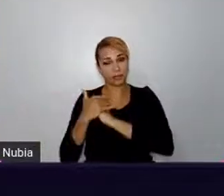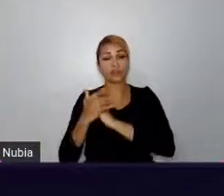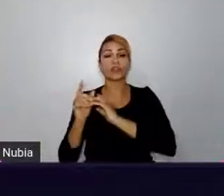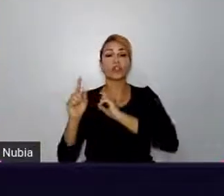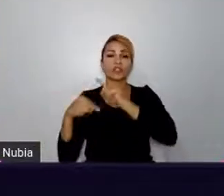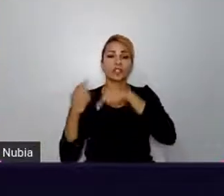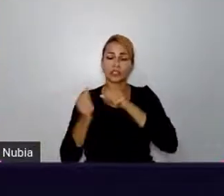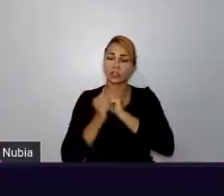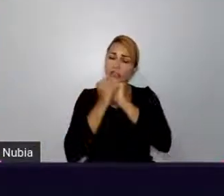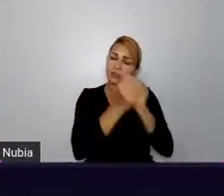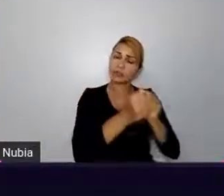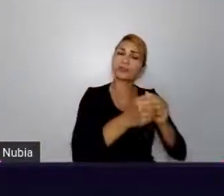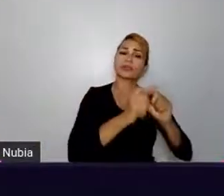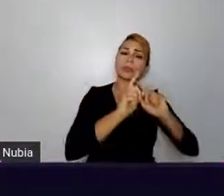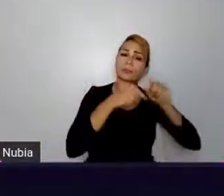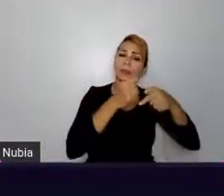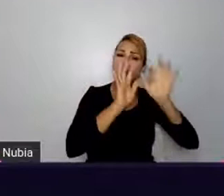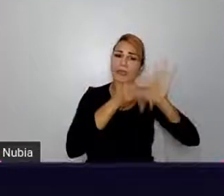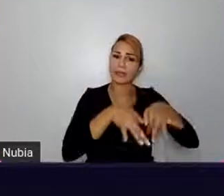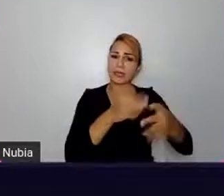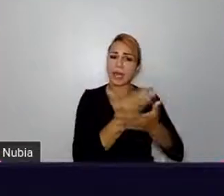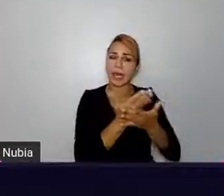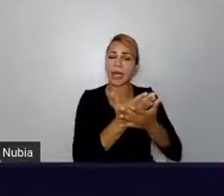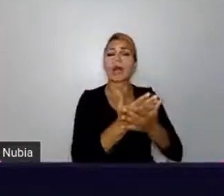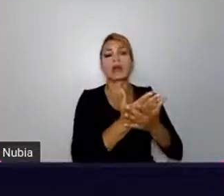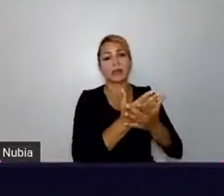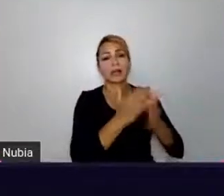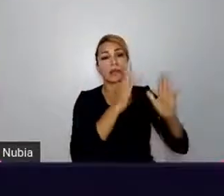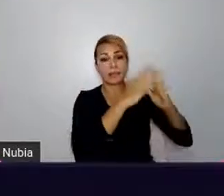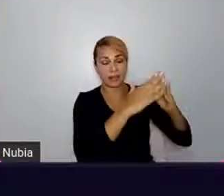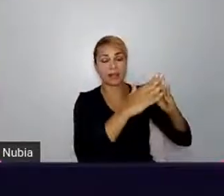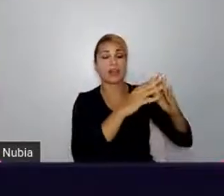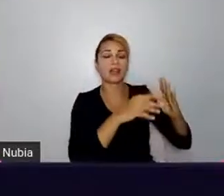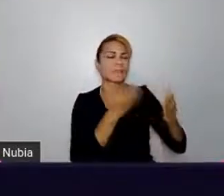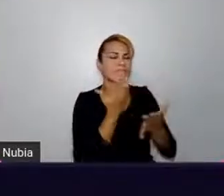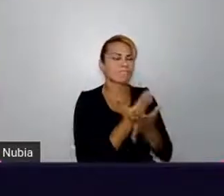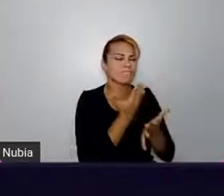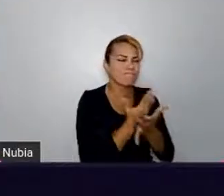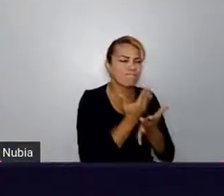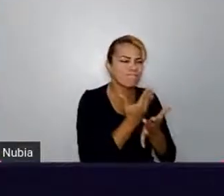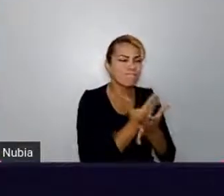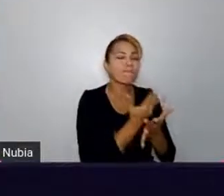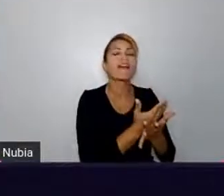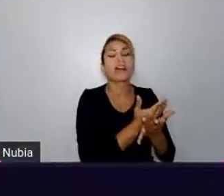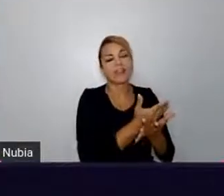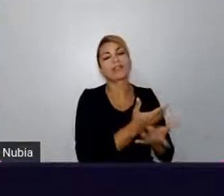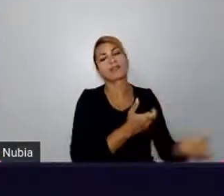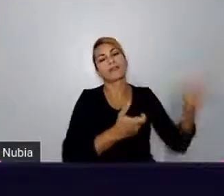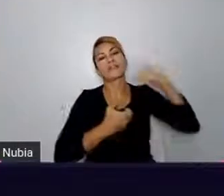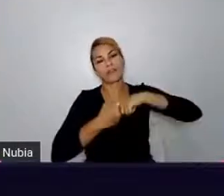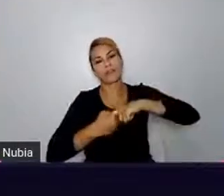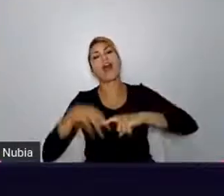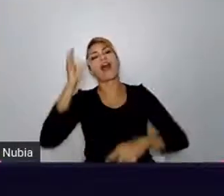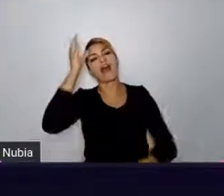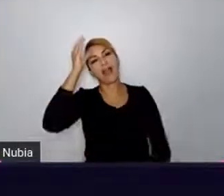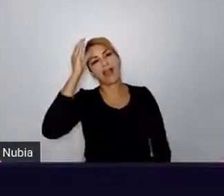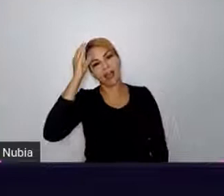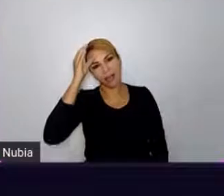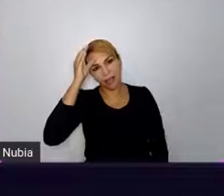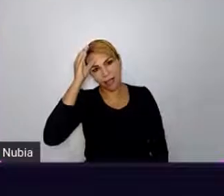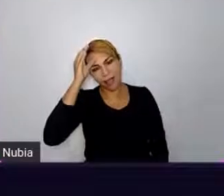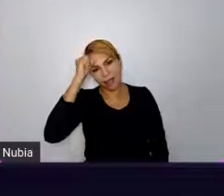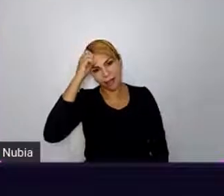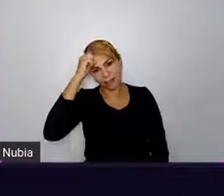E por mais que eu não tenha me tornado programadora naquela época, uma programadora profissional, aquilo foi essencial para que eu tivesse mais